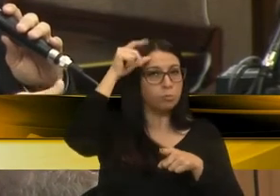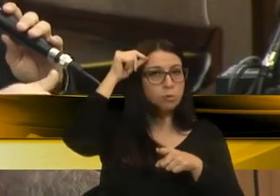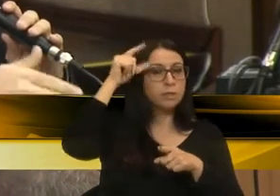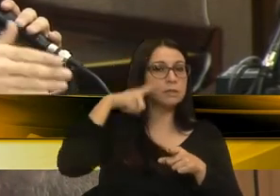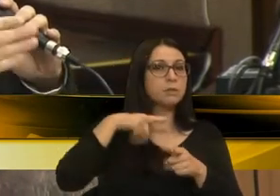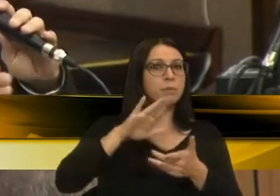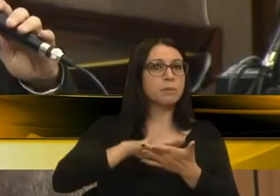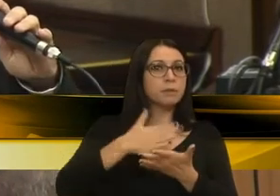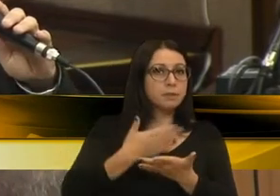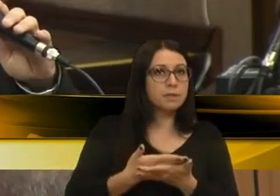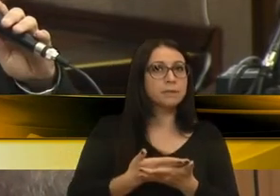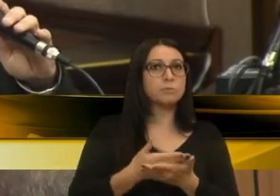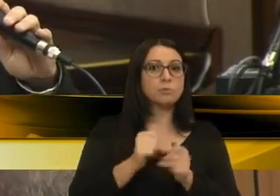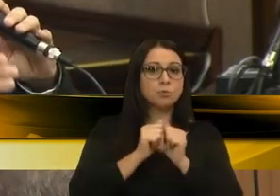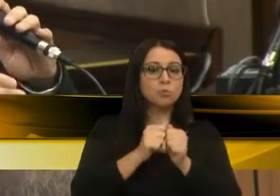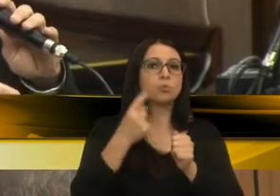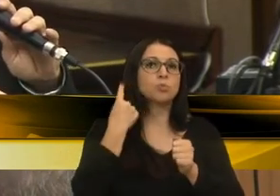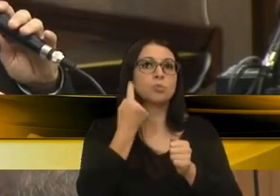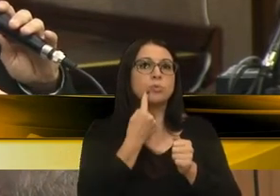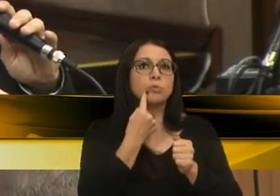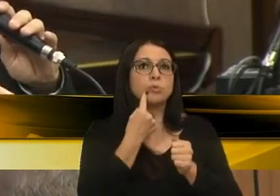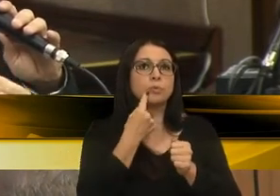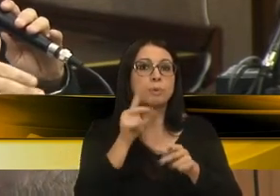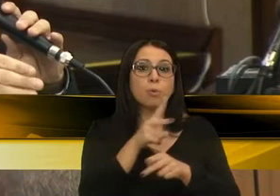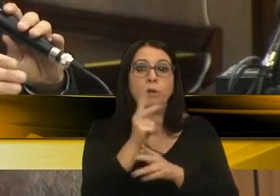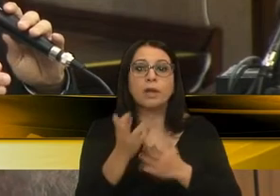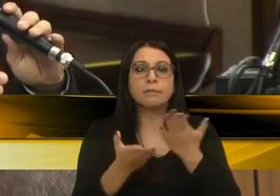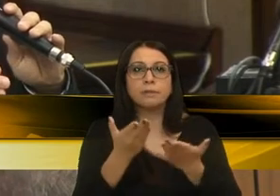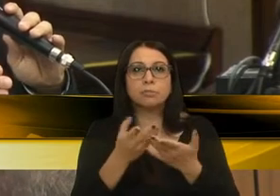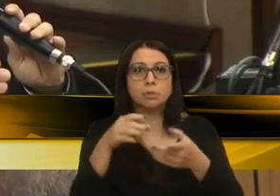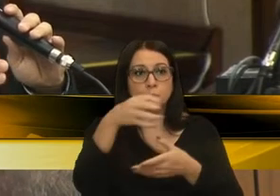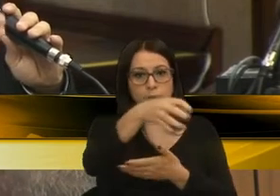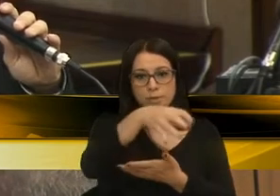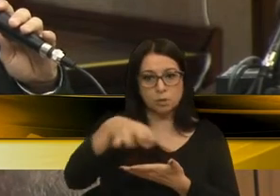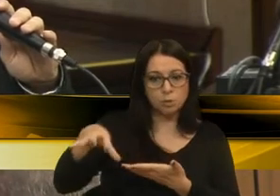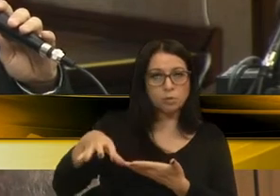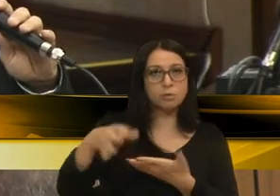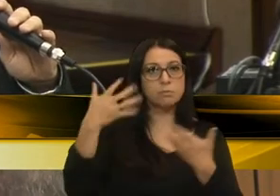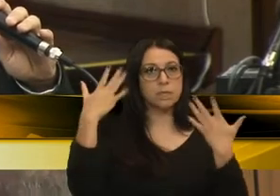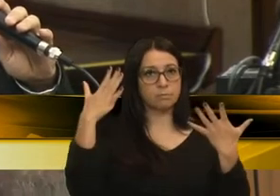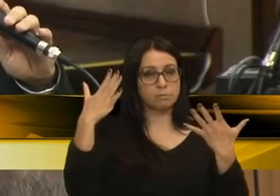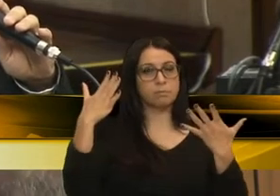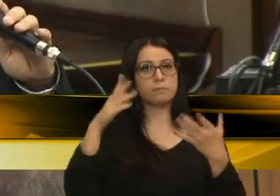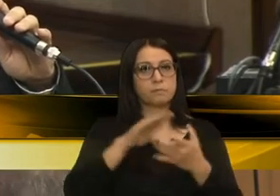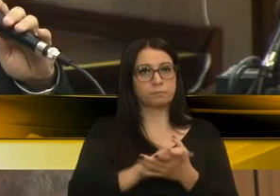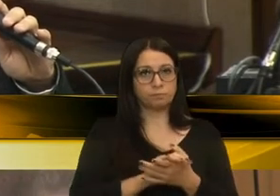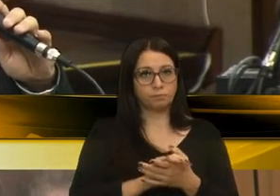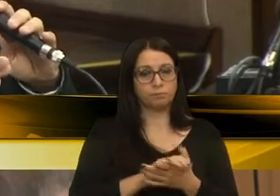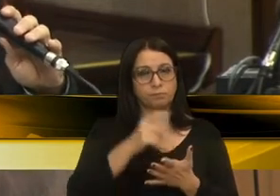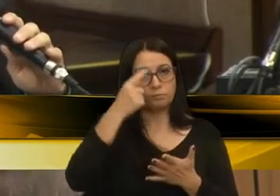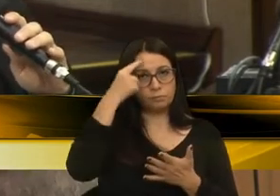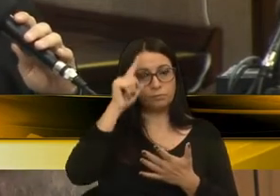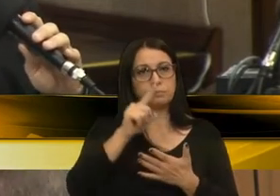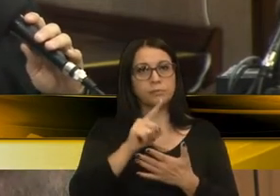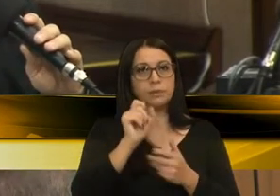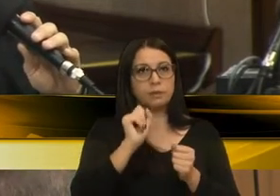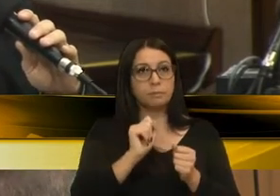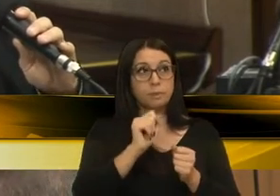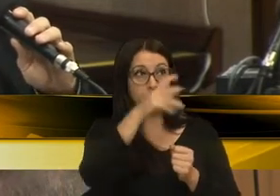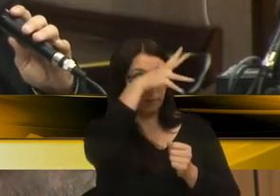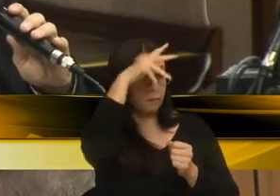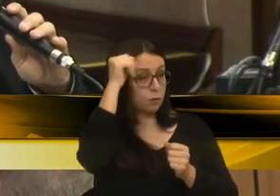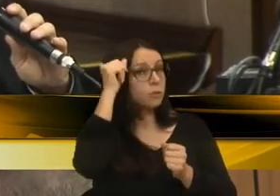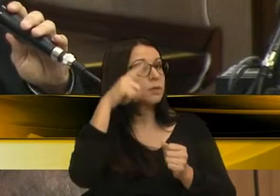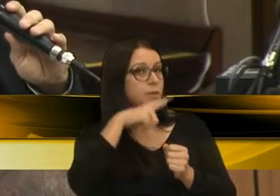intérprete para aquele surdo que busca o atendimento nos setores. Então, parabéns pela sua iniciativa, mas o poder público